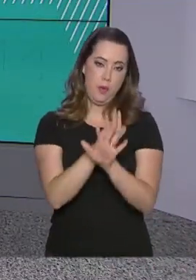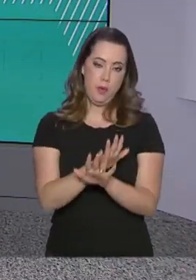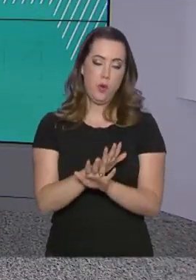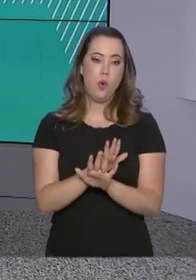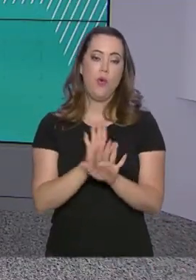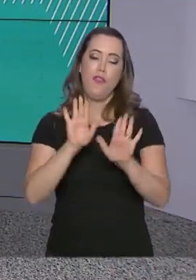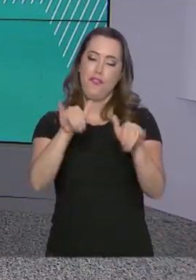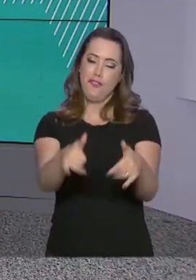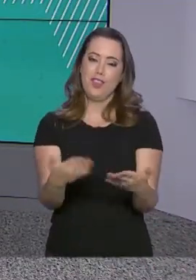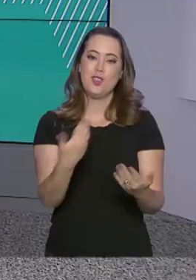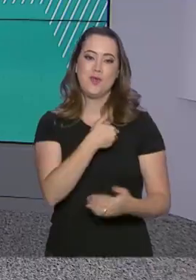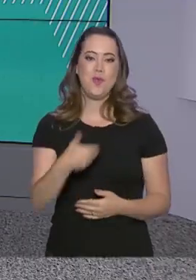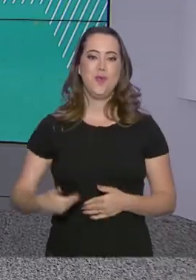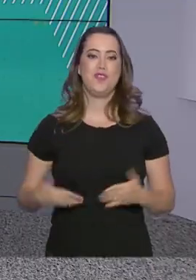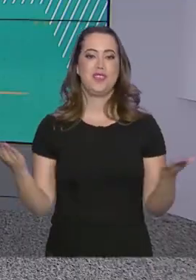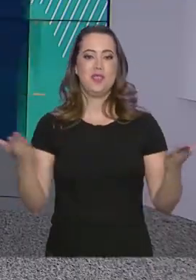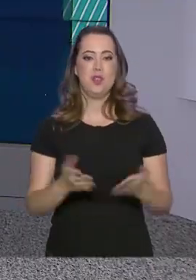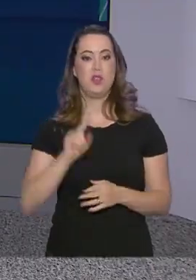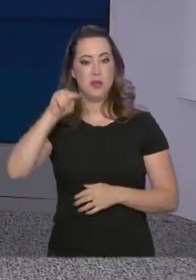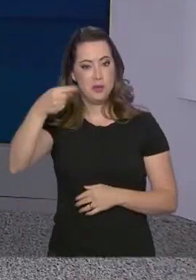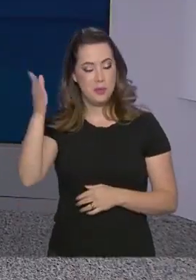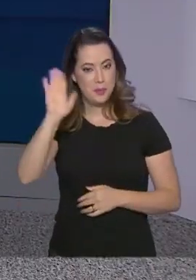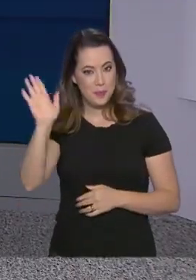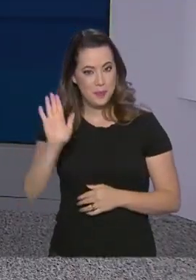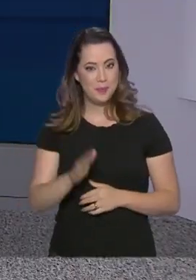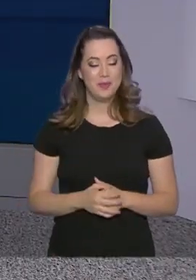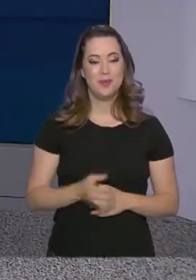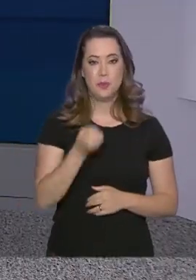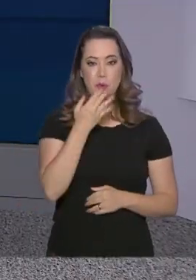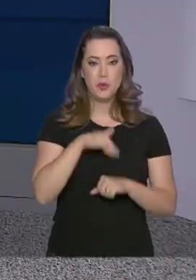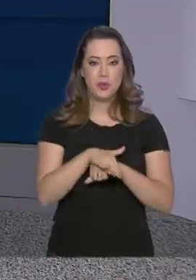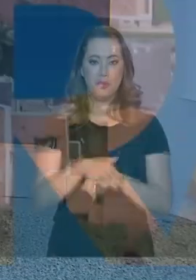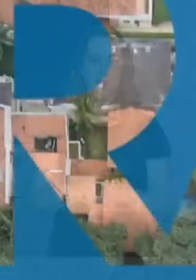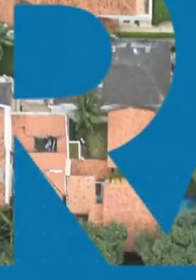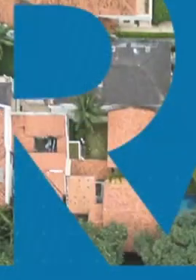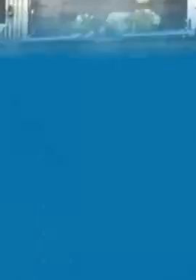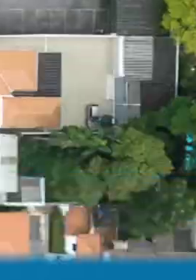aqui. Termina mais uma edição do Governo Agora. A gente volta amanhã. Uma boa noite para você.